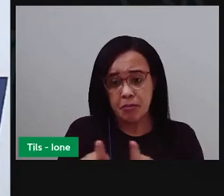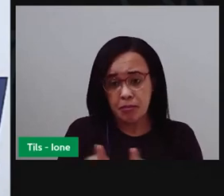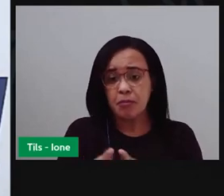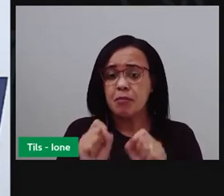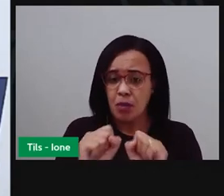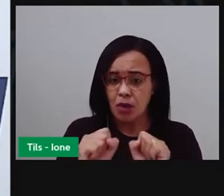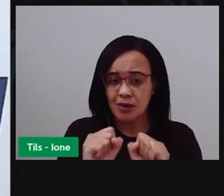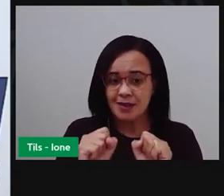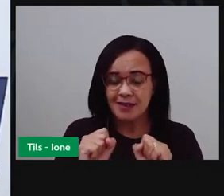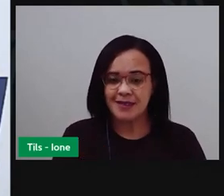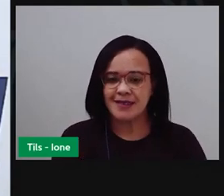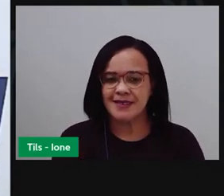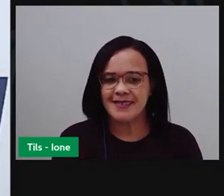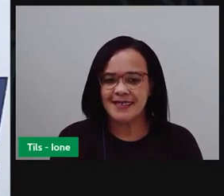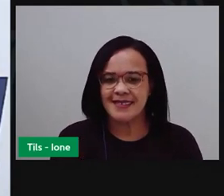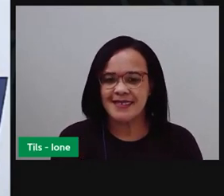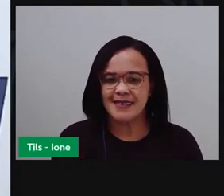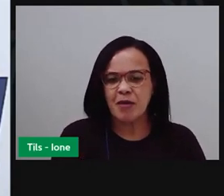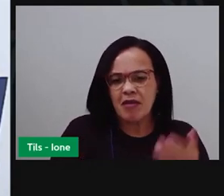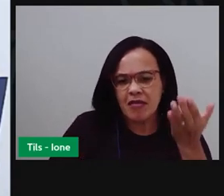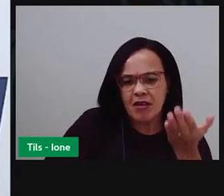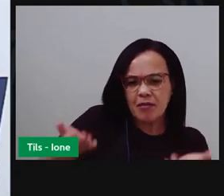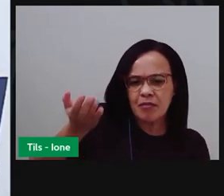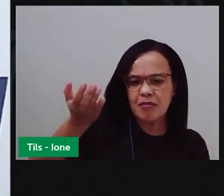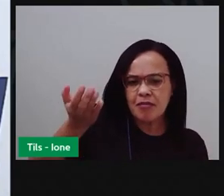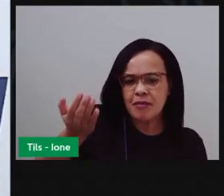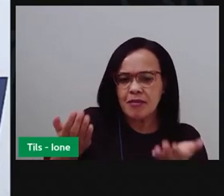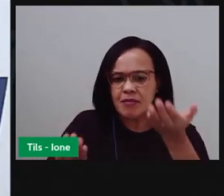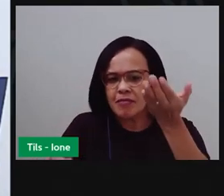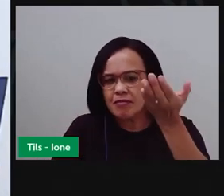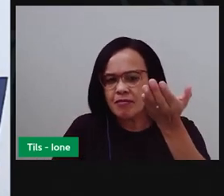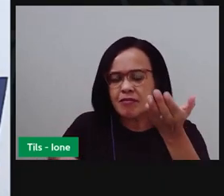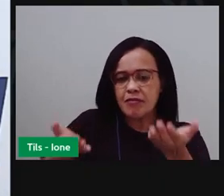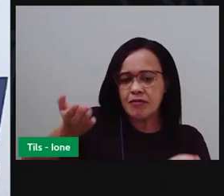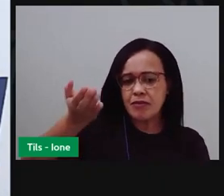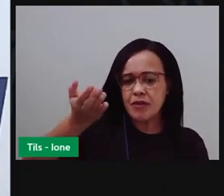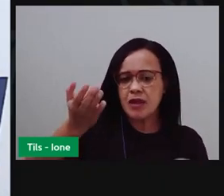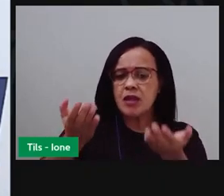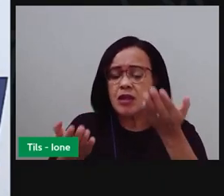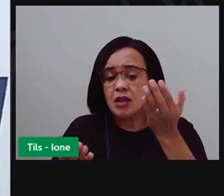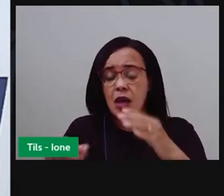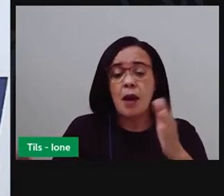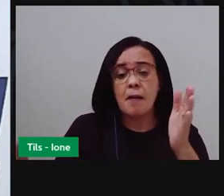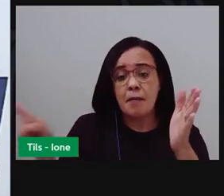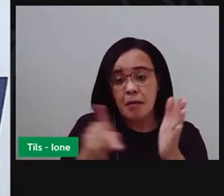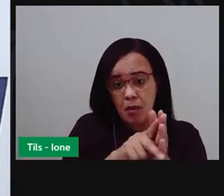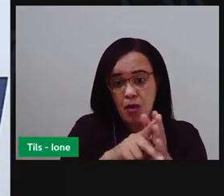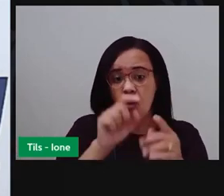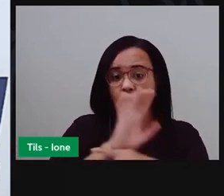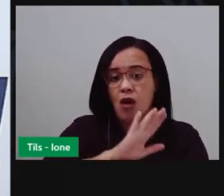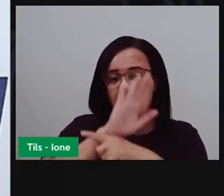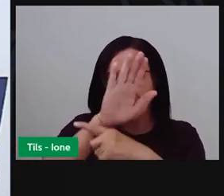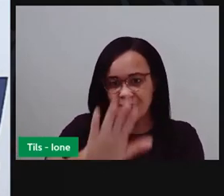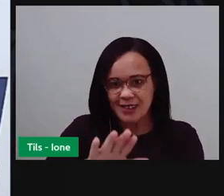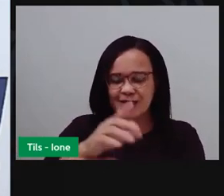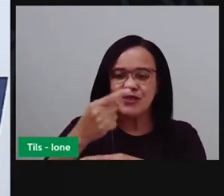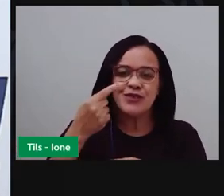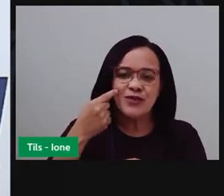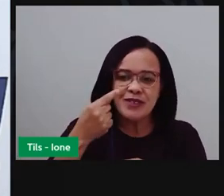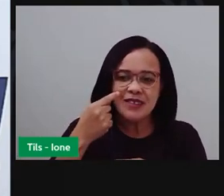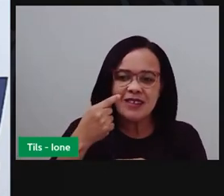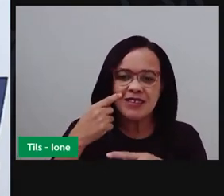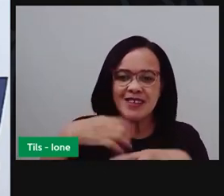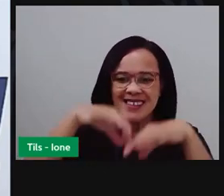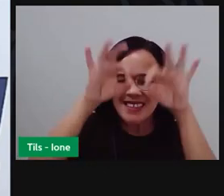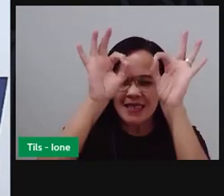E a balança é uma medida de massa convencional, que mostra pra gente